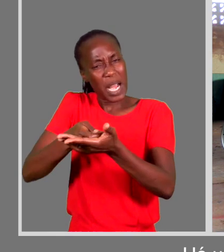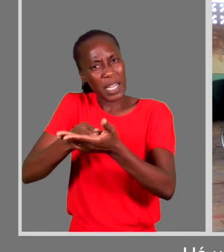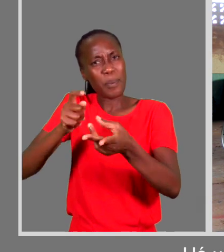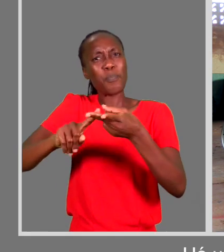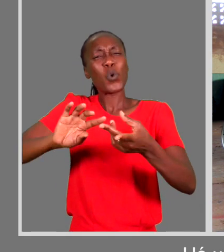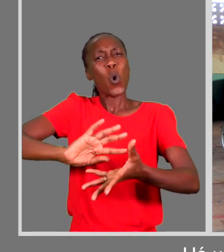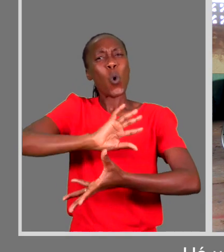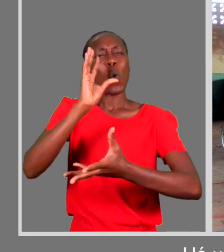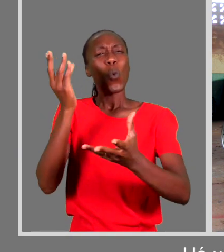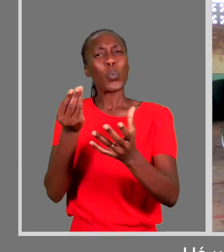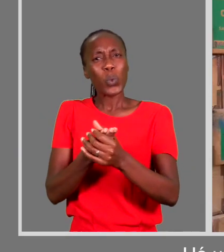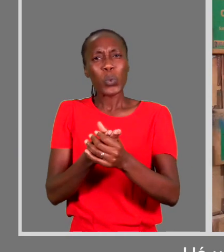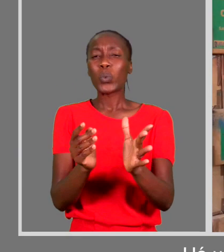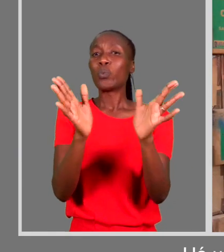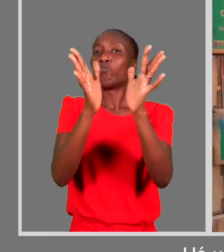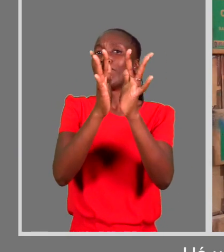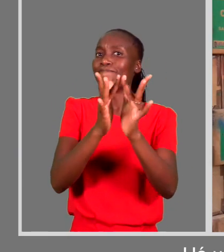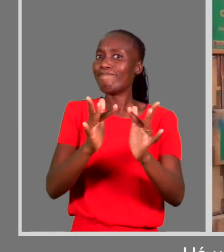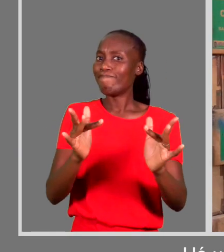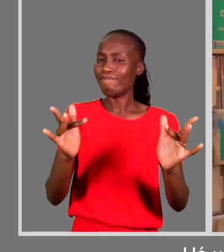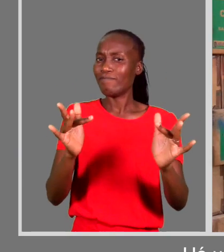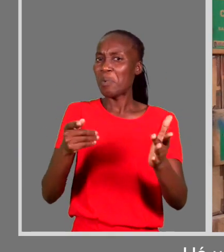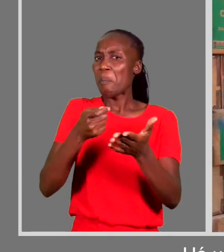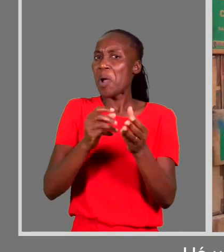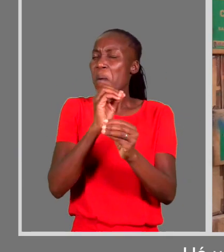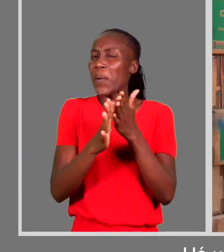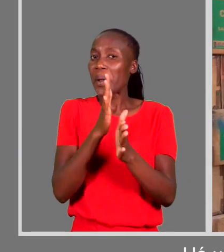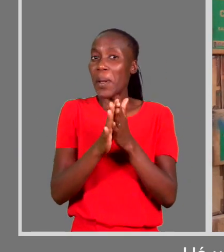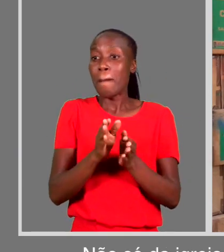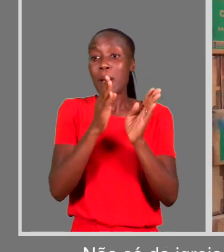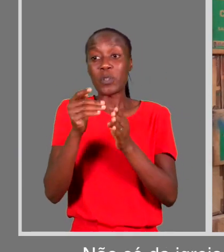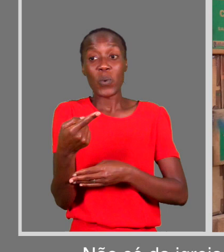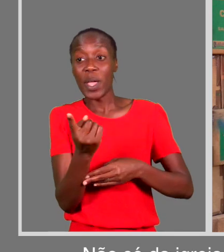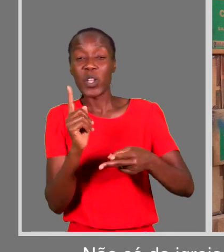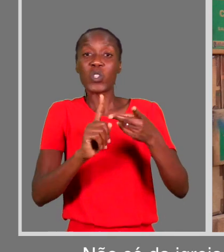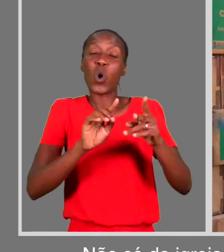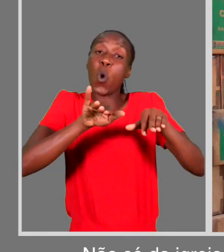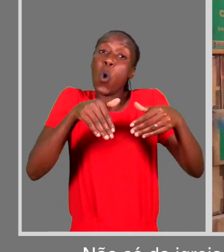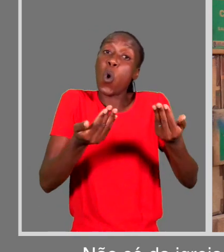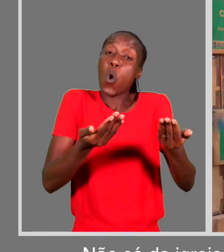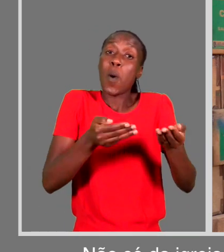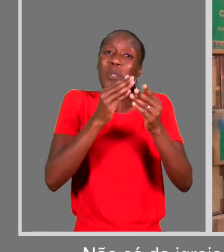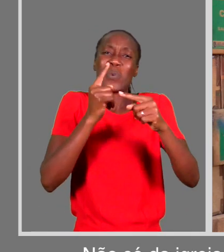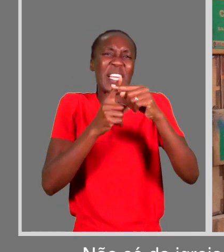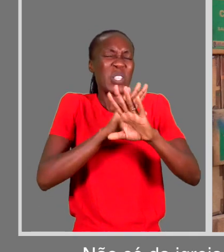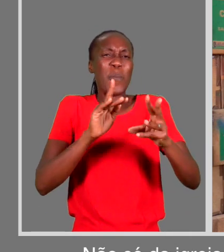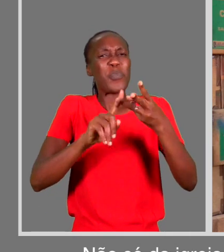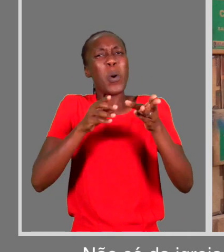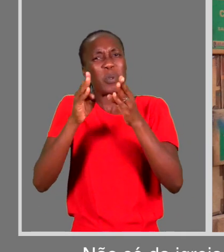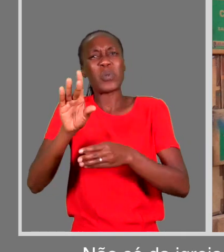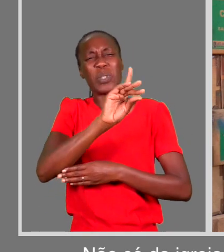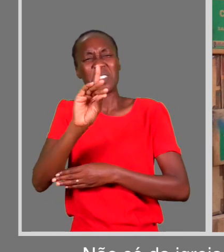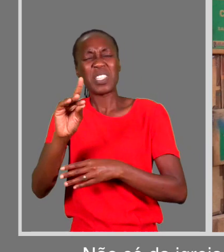há um valor a pagar ou é tudo gratuito para essas pessoas, não só da igreja e também